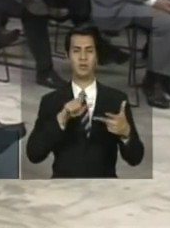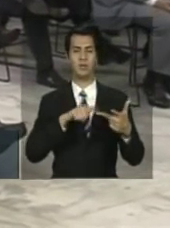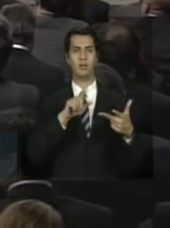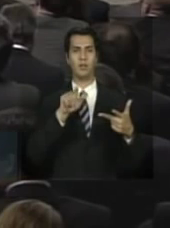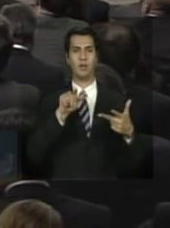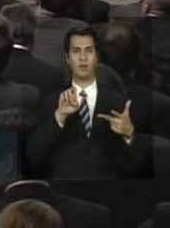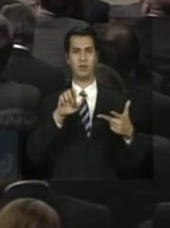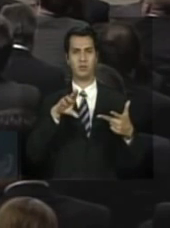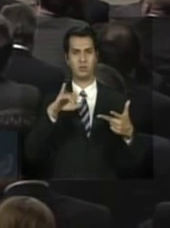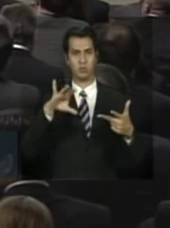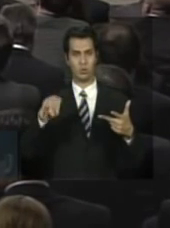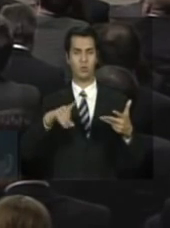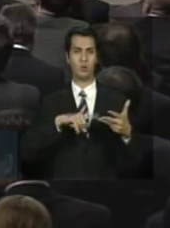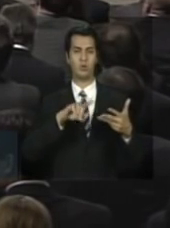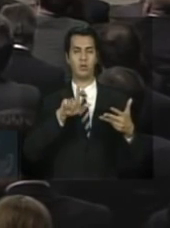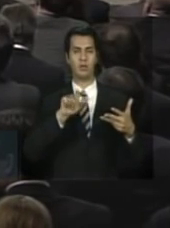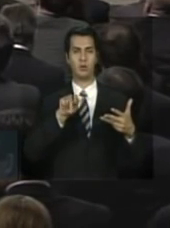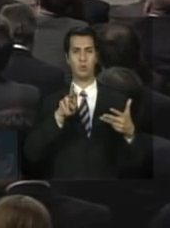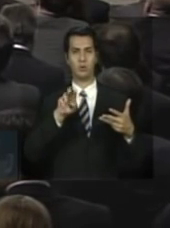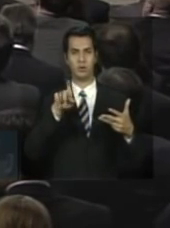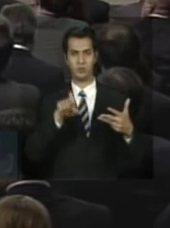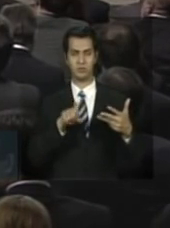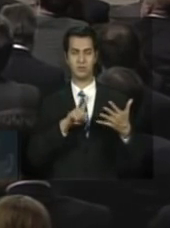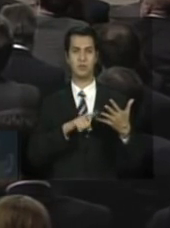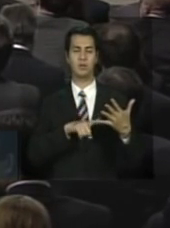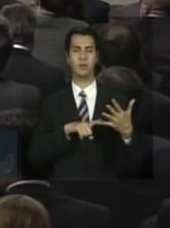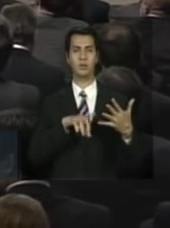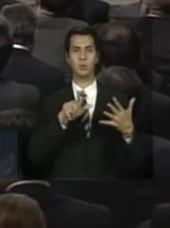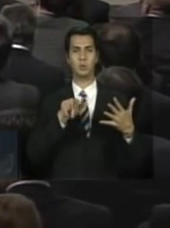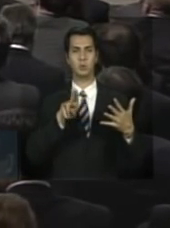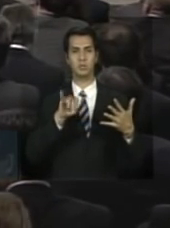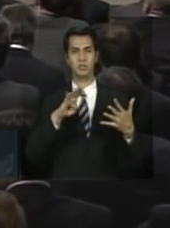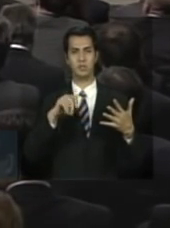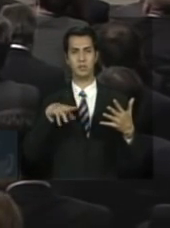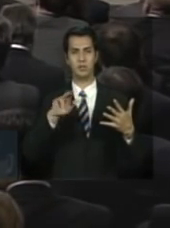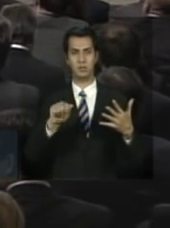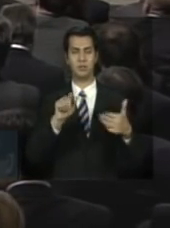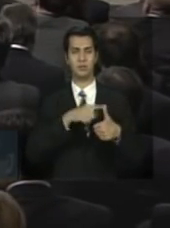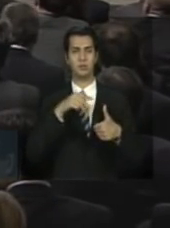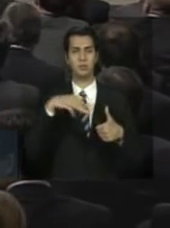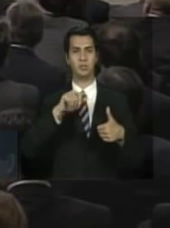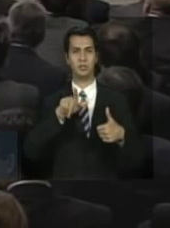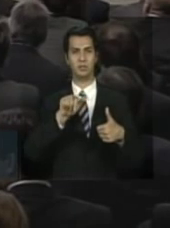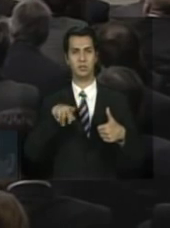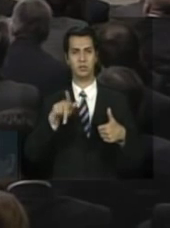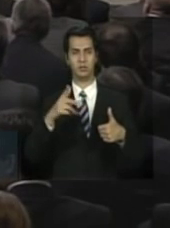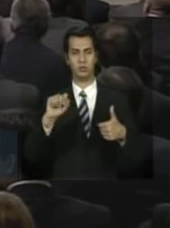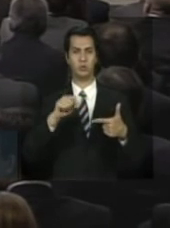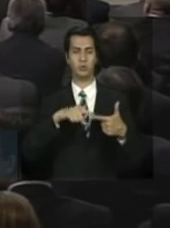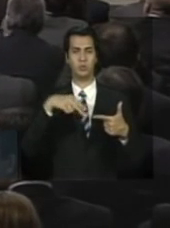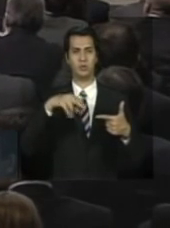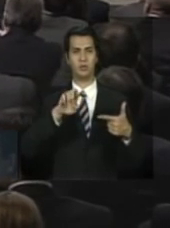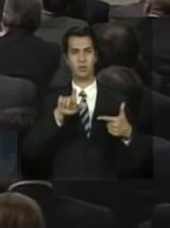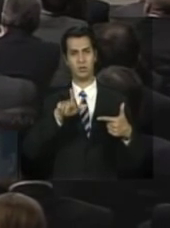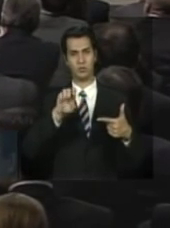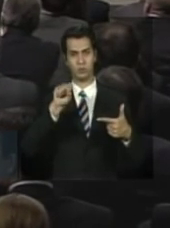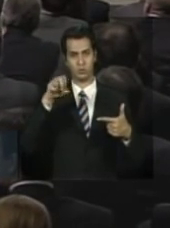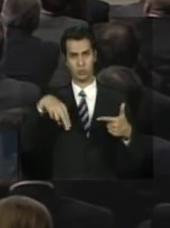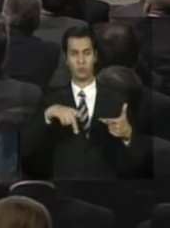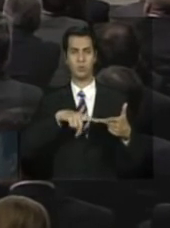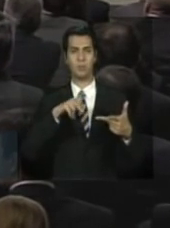Oliveira, Laurex Moreira, Luciana Santos, Miriquinho Batista, Nelson Marquezelli,